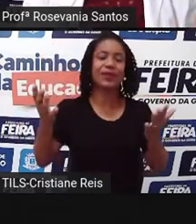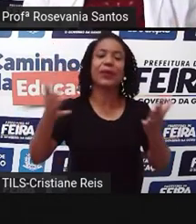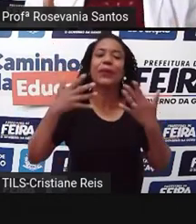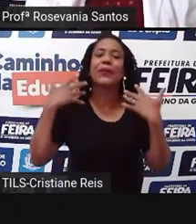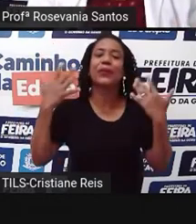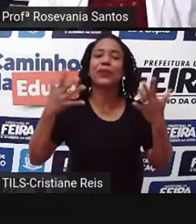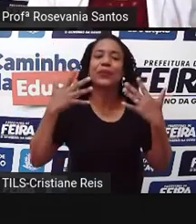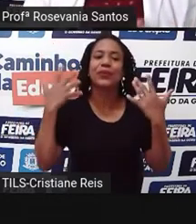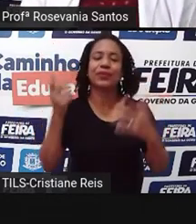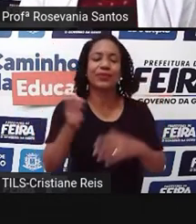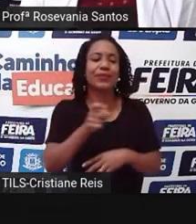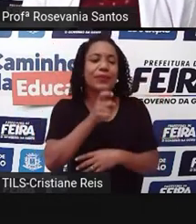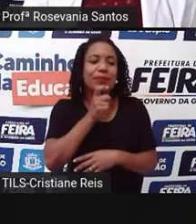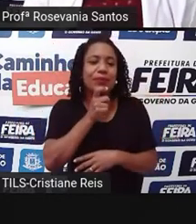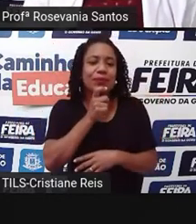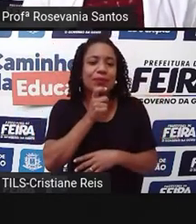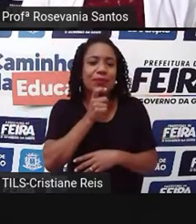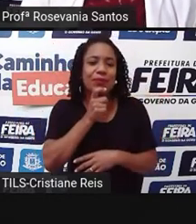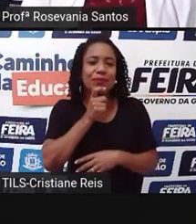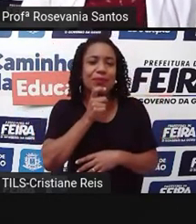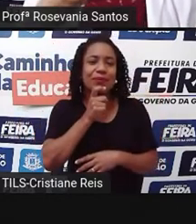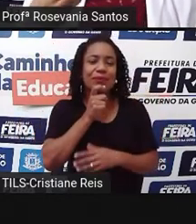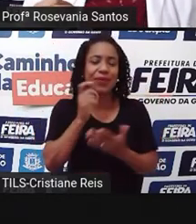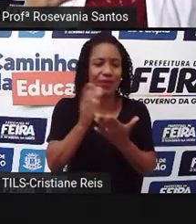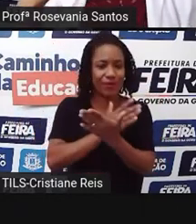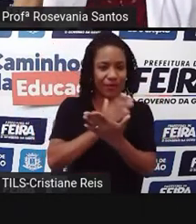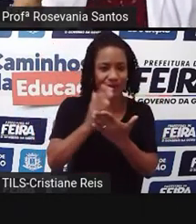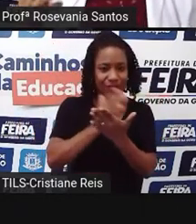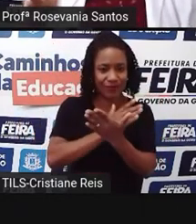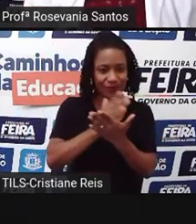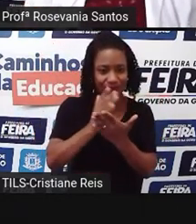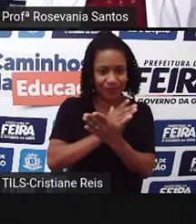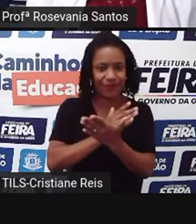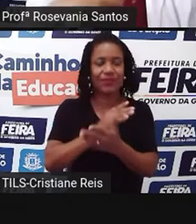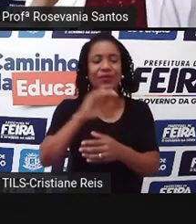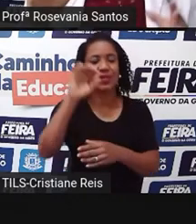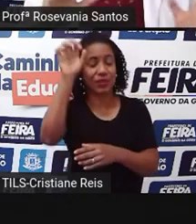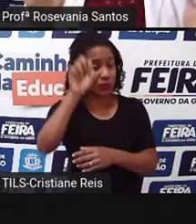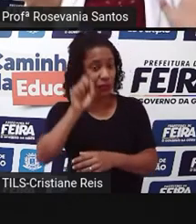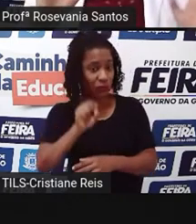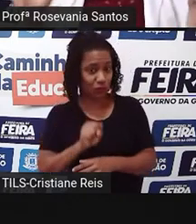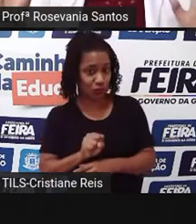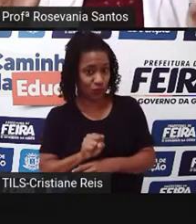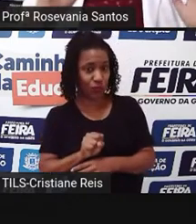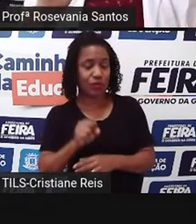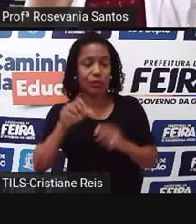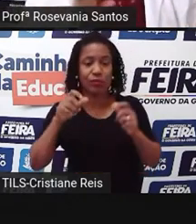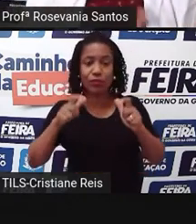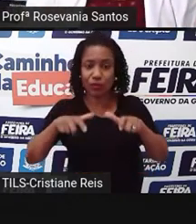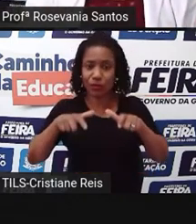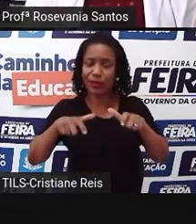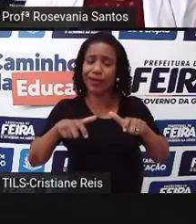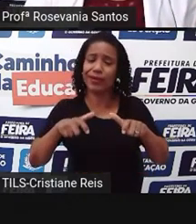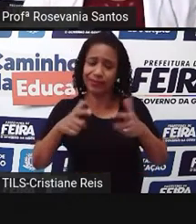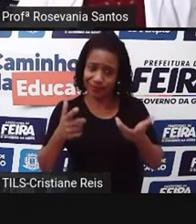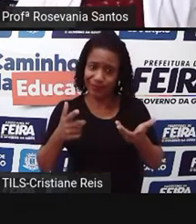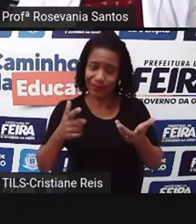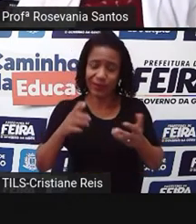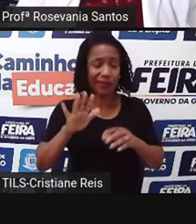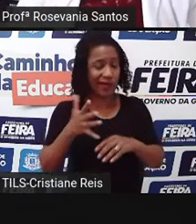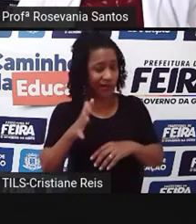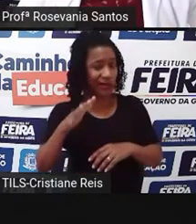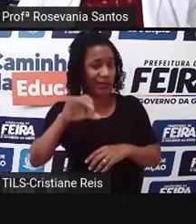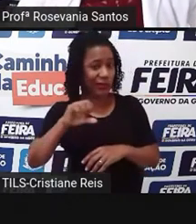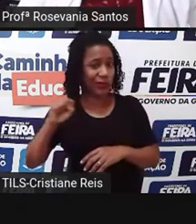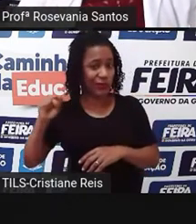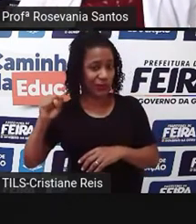mais frios, exemplo, né, da própria região sul e, vamos dizer assim, ameno, lá na região sudeste. Então,